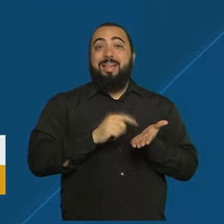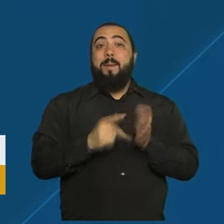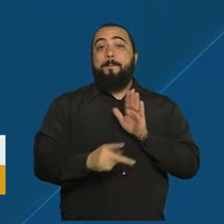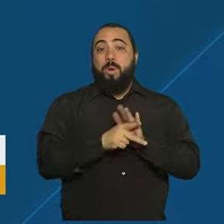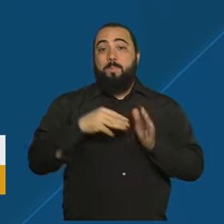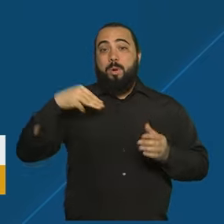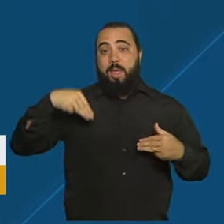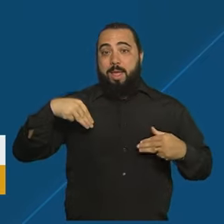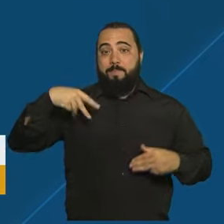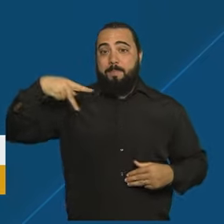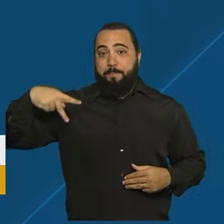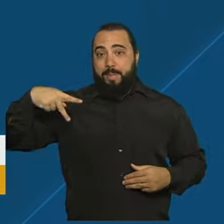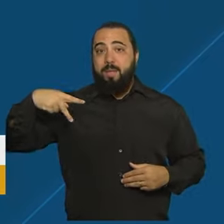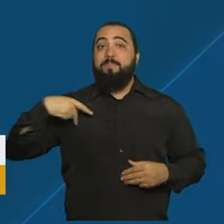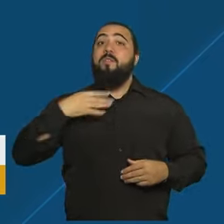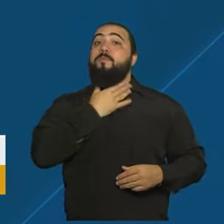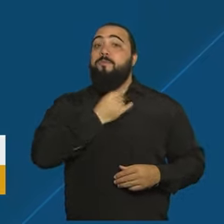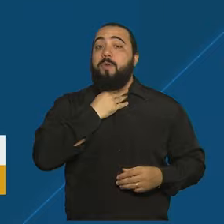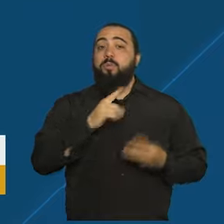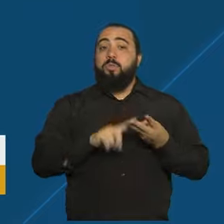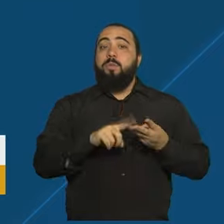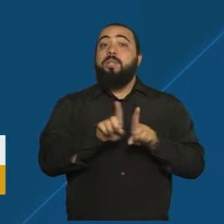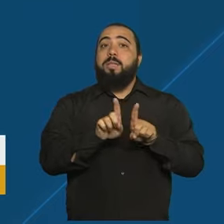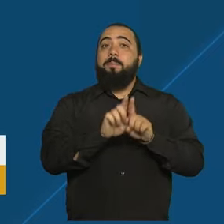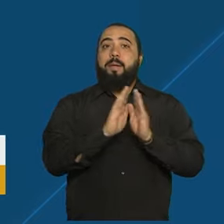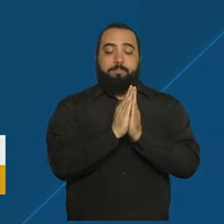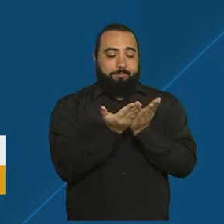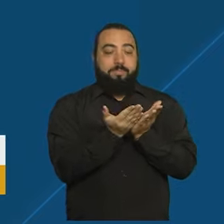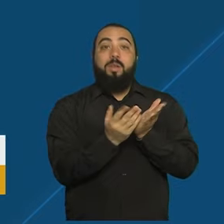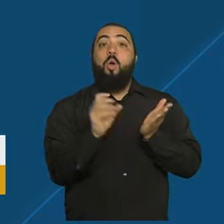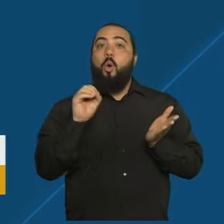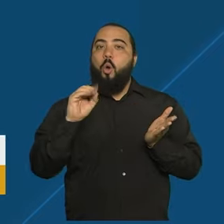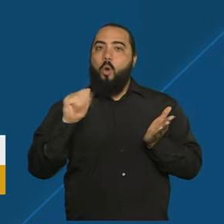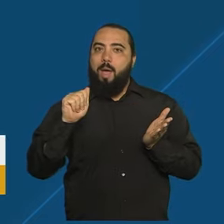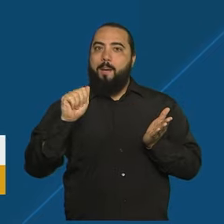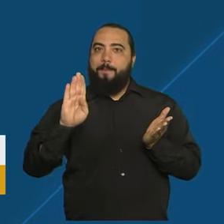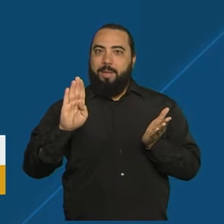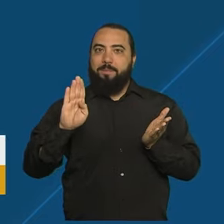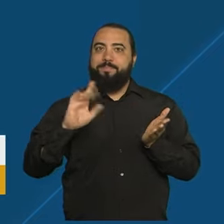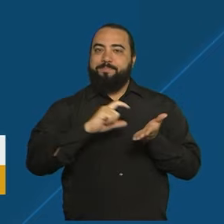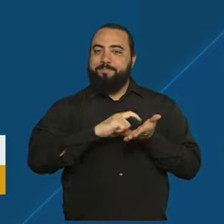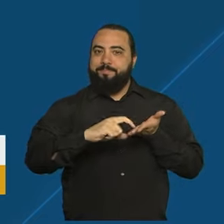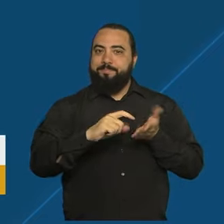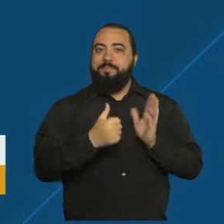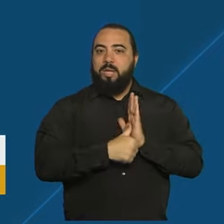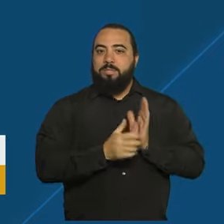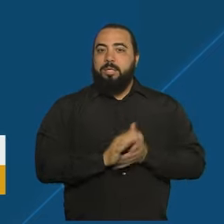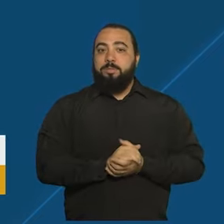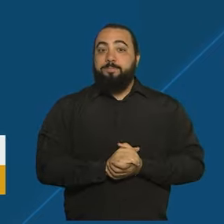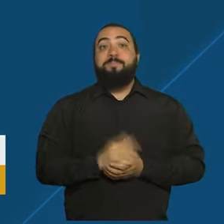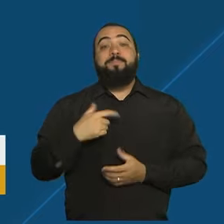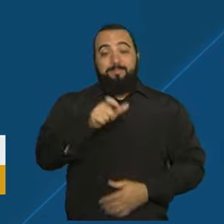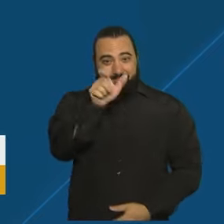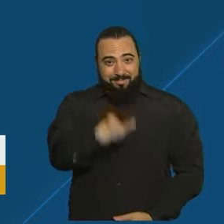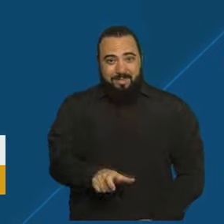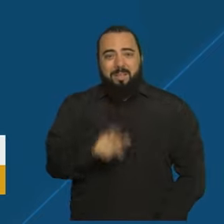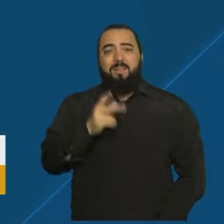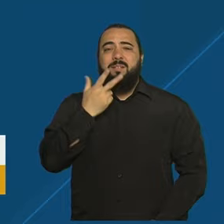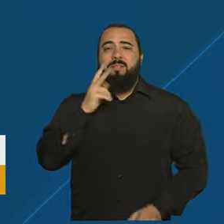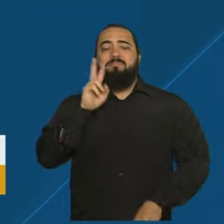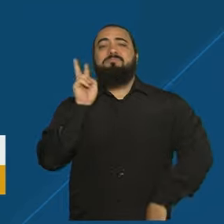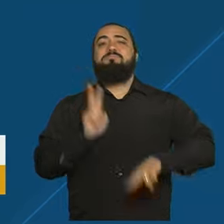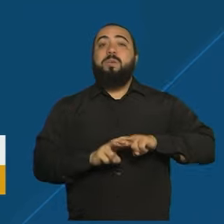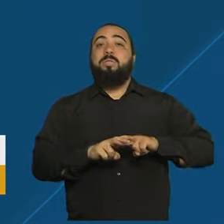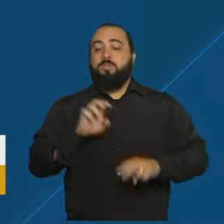Ministério Público e um distintivo da OAB. Segundo a polícia civil, o suspeito, que foi autuado por estelionato,